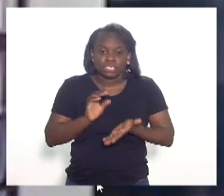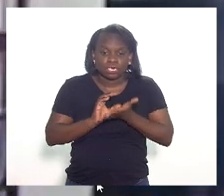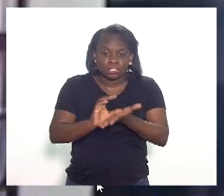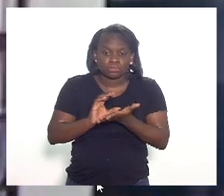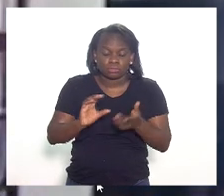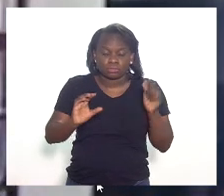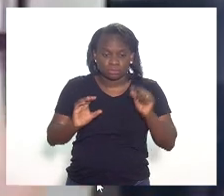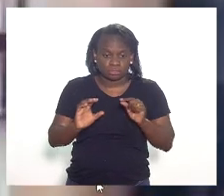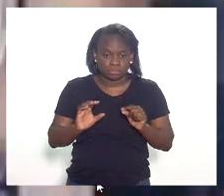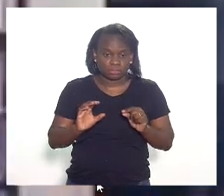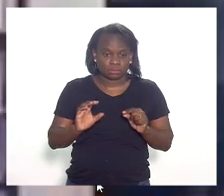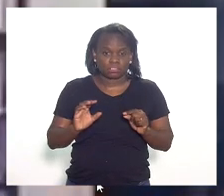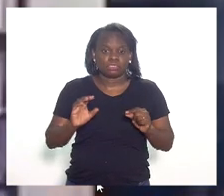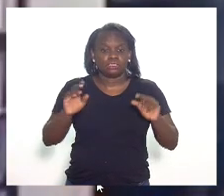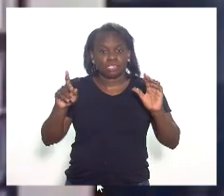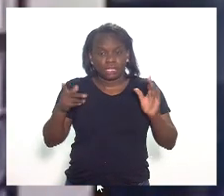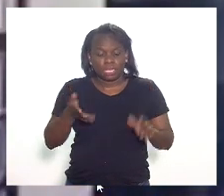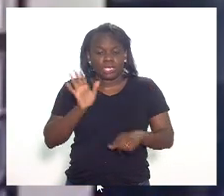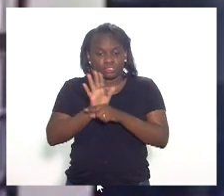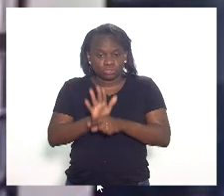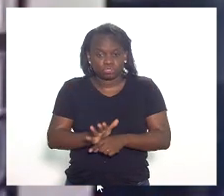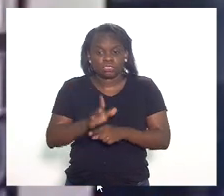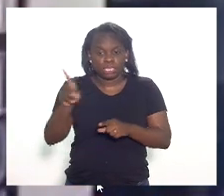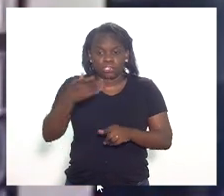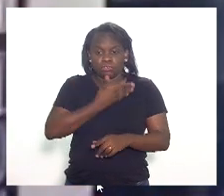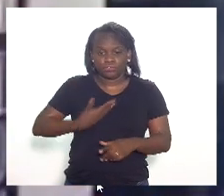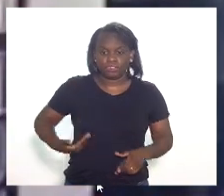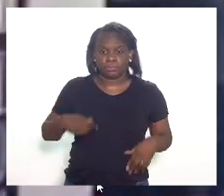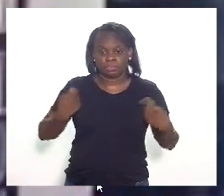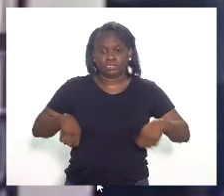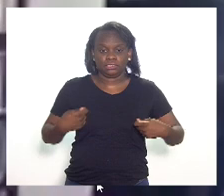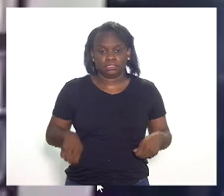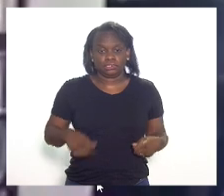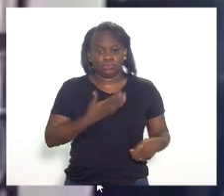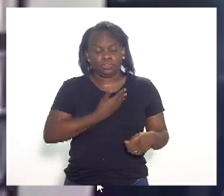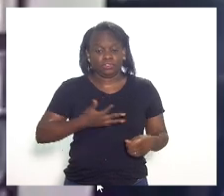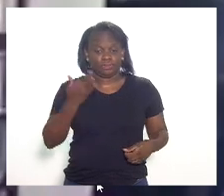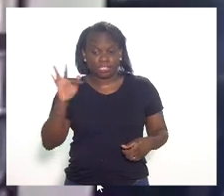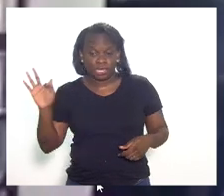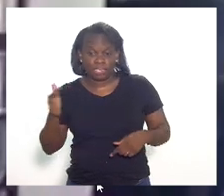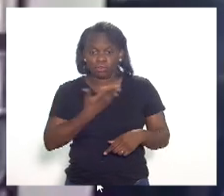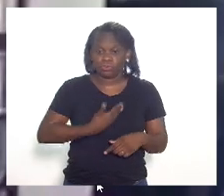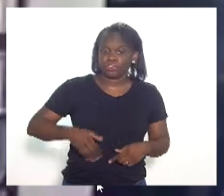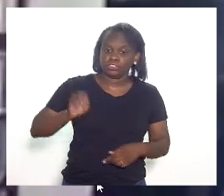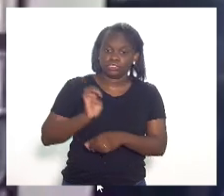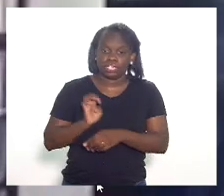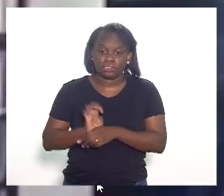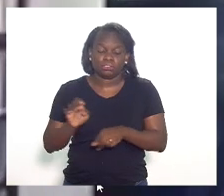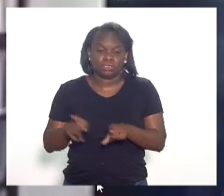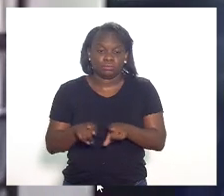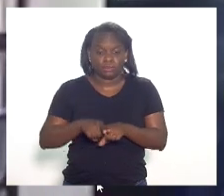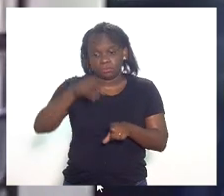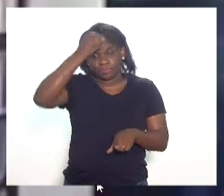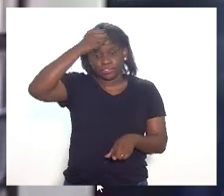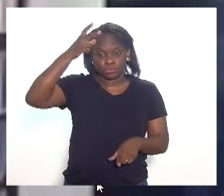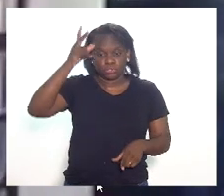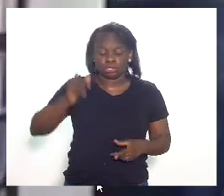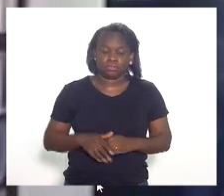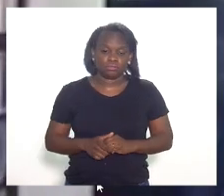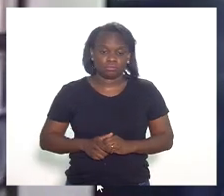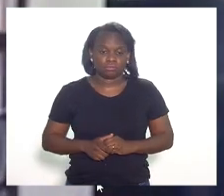que vem exatamente dos governos, do governo federal, do governo estadual e do governo municipal.